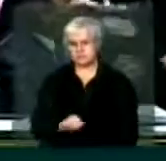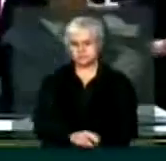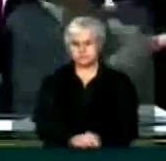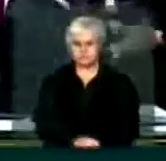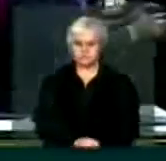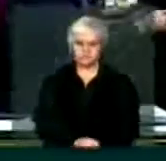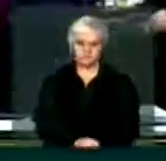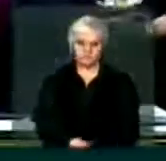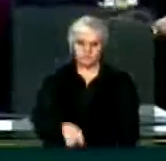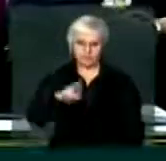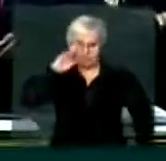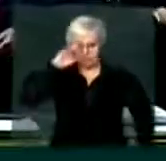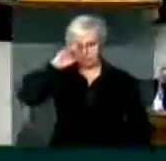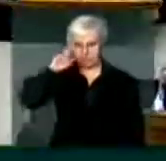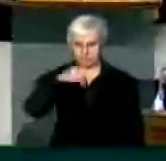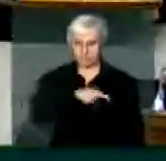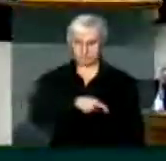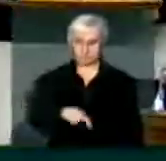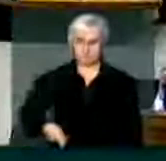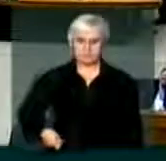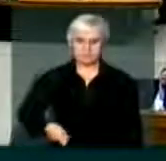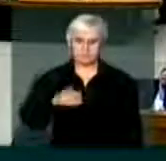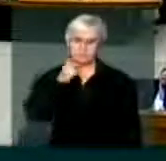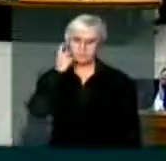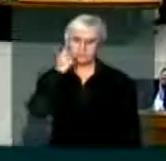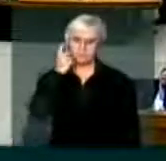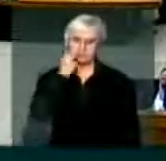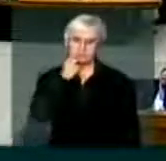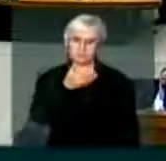presidente, senhoras e senhores deputados,